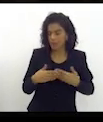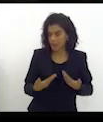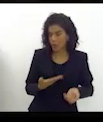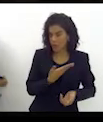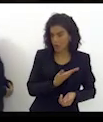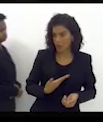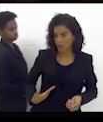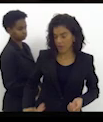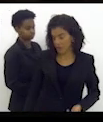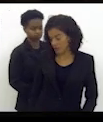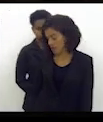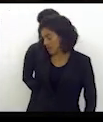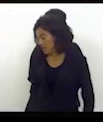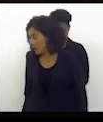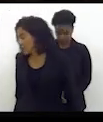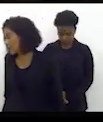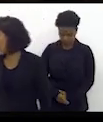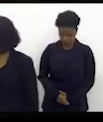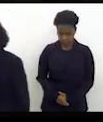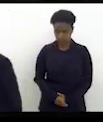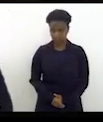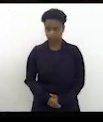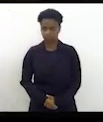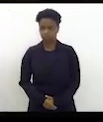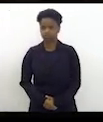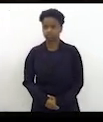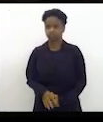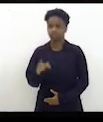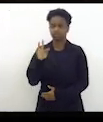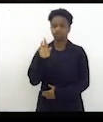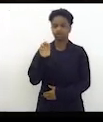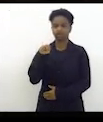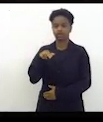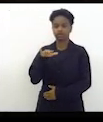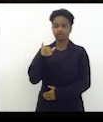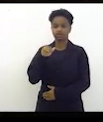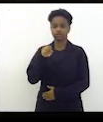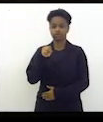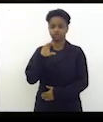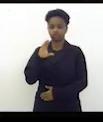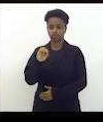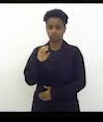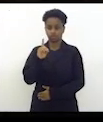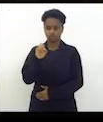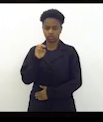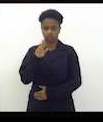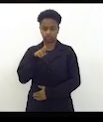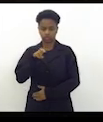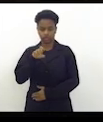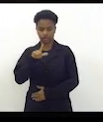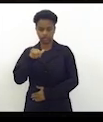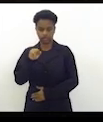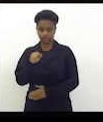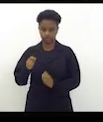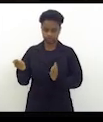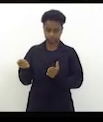governador em exercício francisco dornelis sancionou